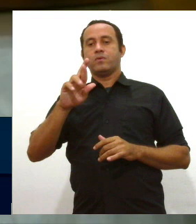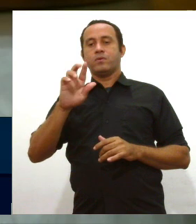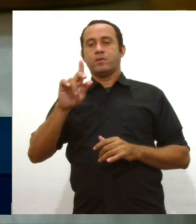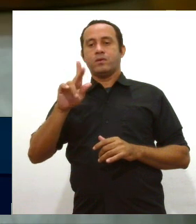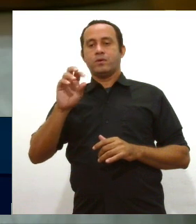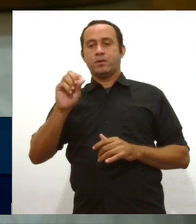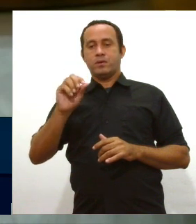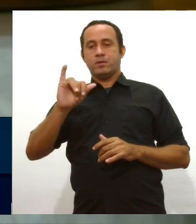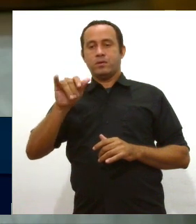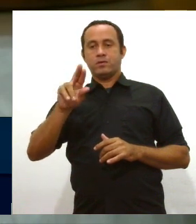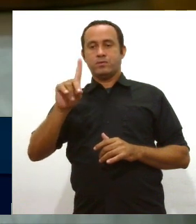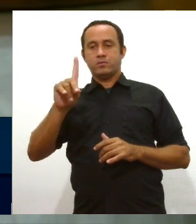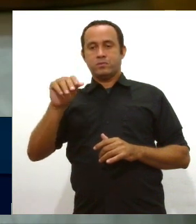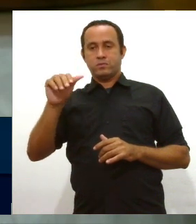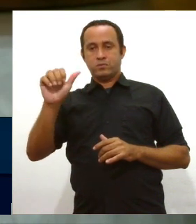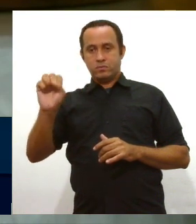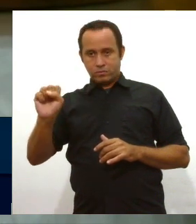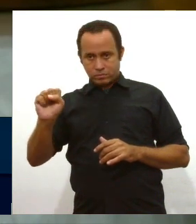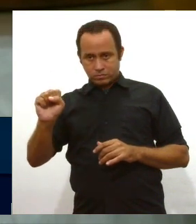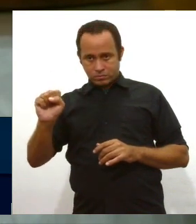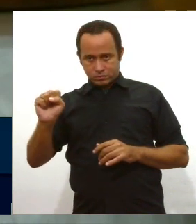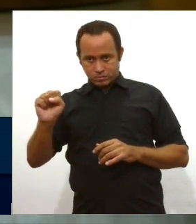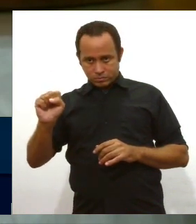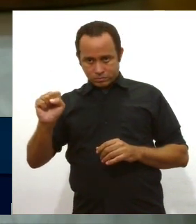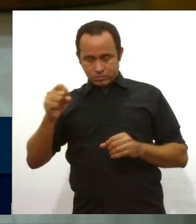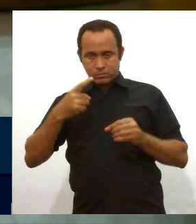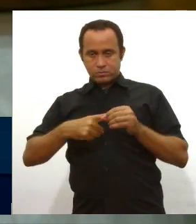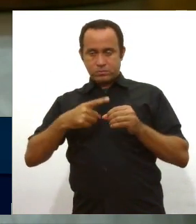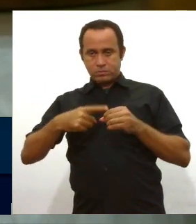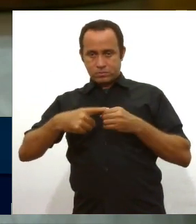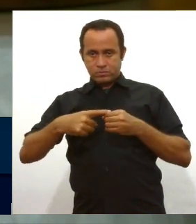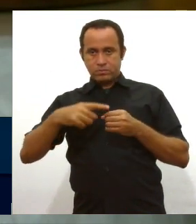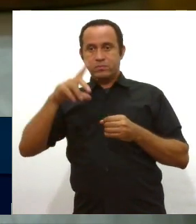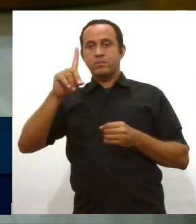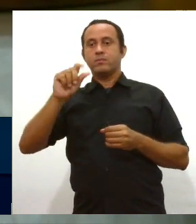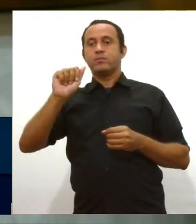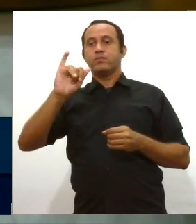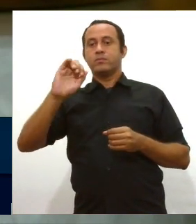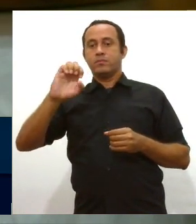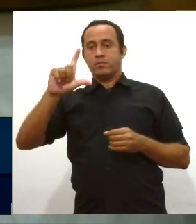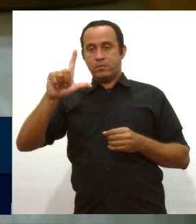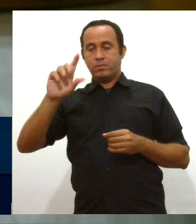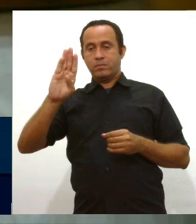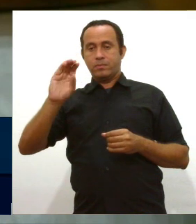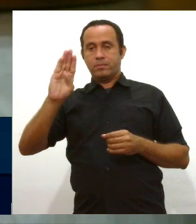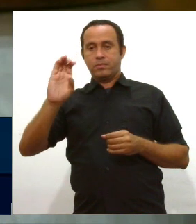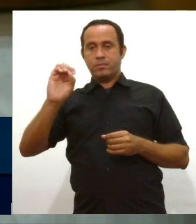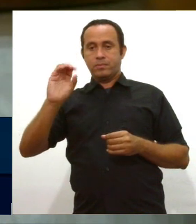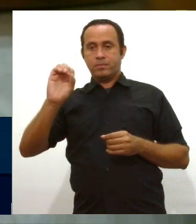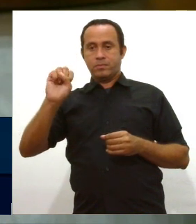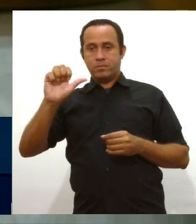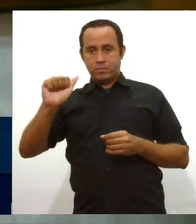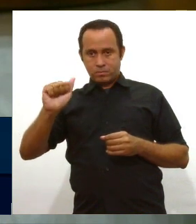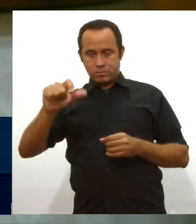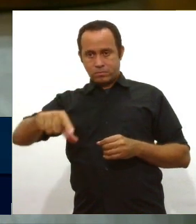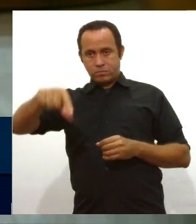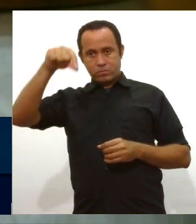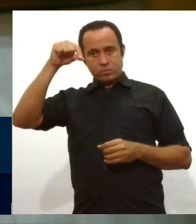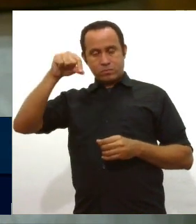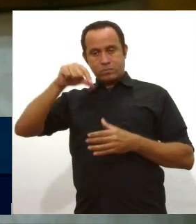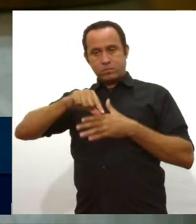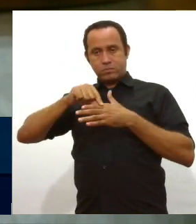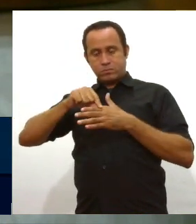candidato a prefeito pela Cidadania. Daniel Barbosa foi escolhido pela convenção. Também temos uma chapa